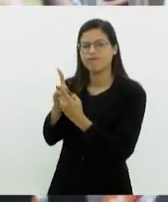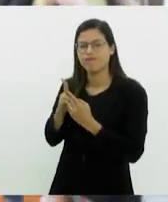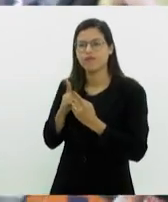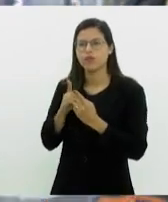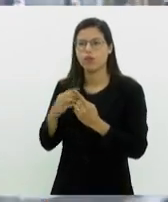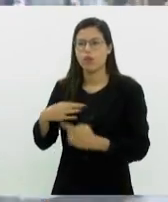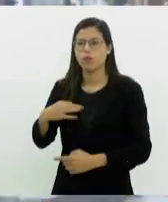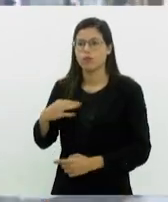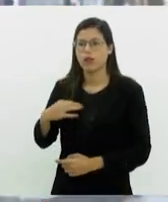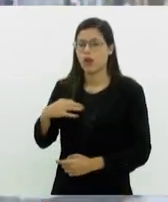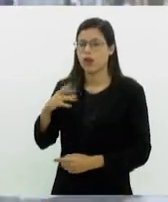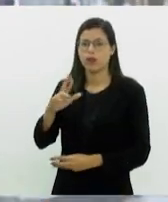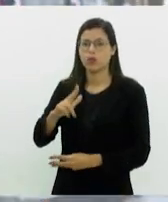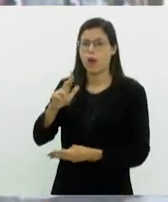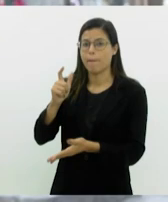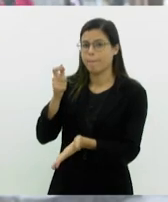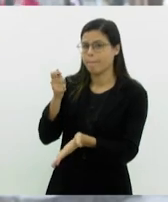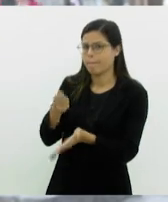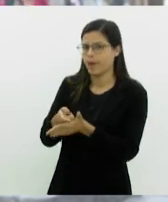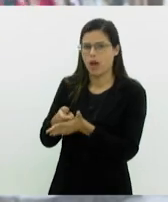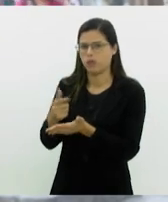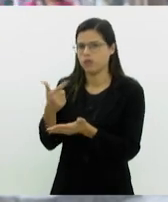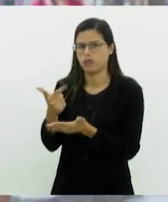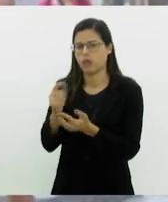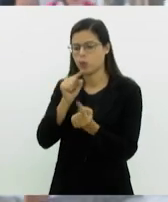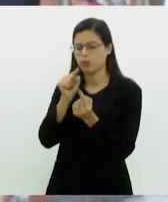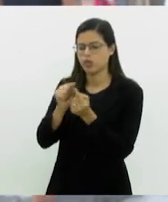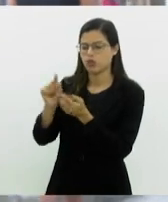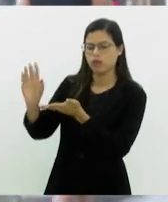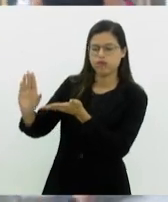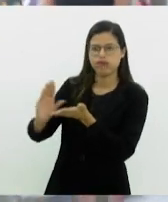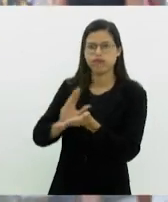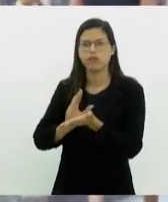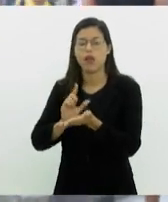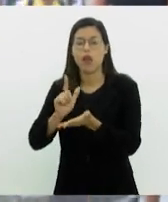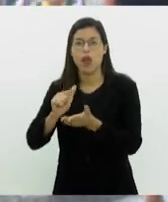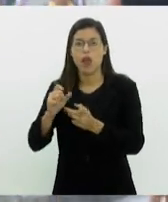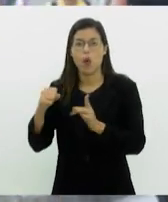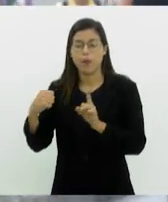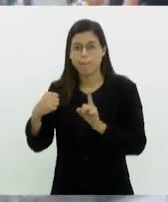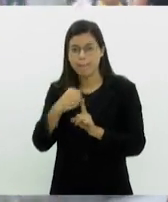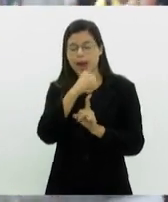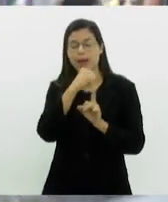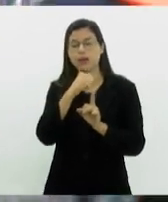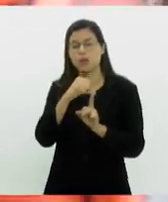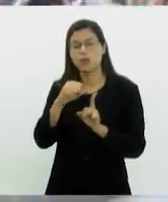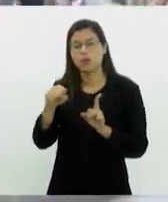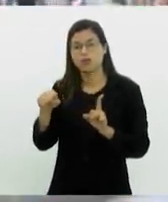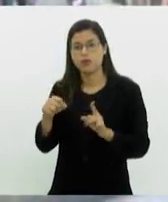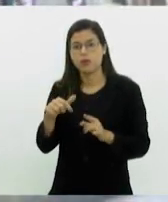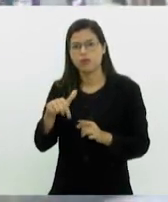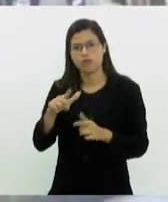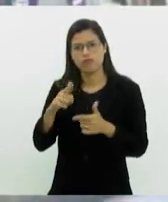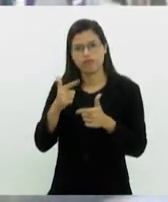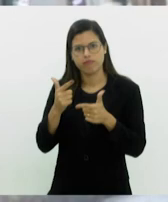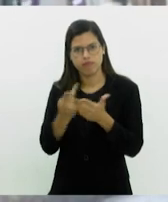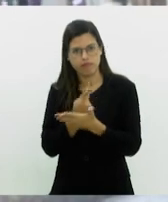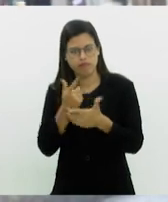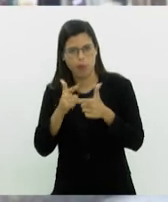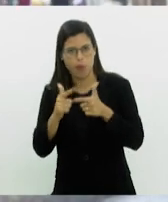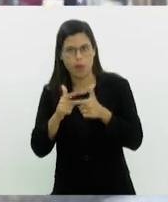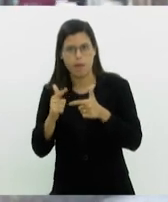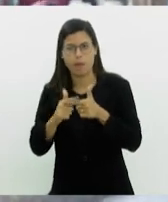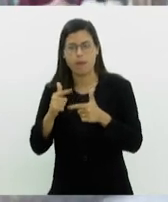pago, né? Quer dizer, sem fins lucrativos. É aquele negócio. É um impacto quando acontece um problema social ou também não